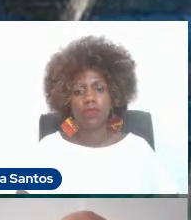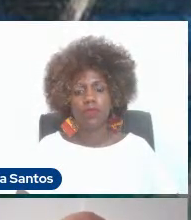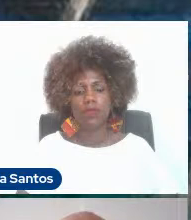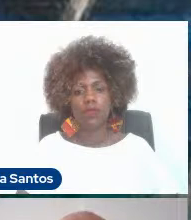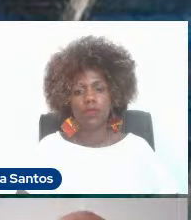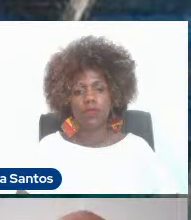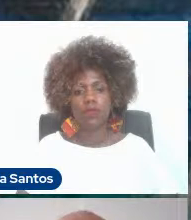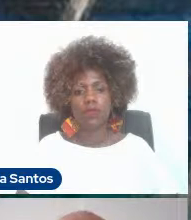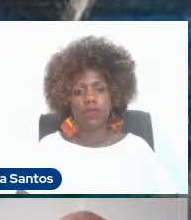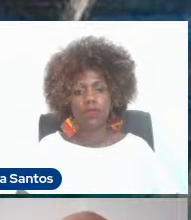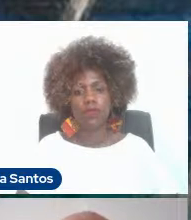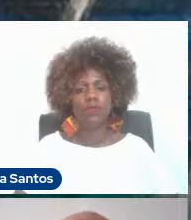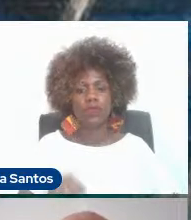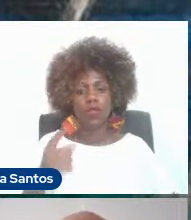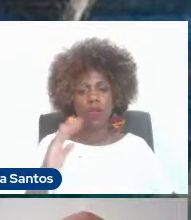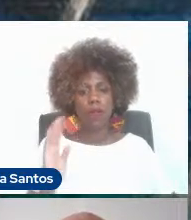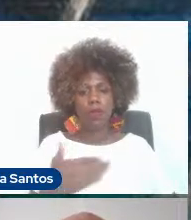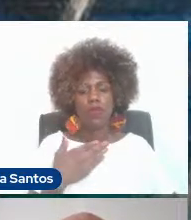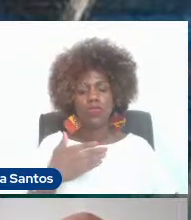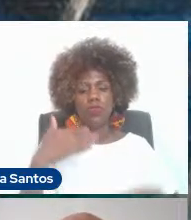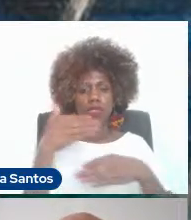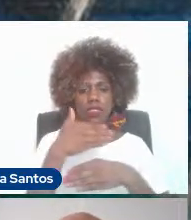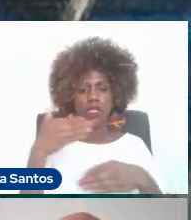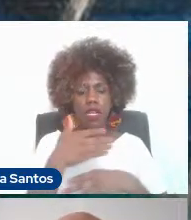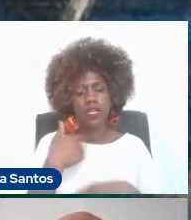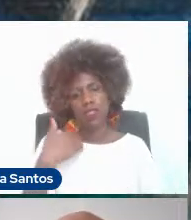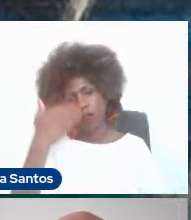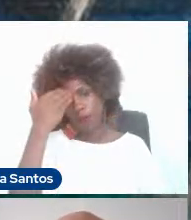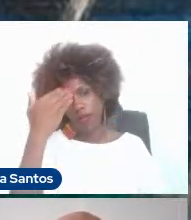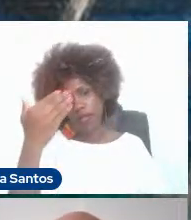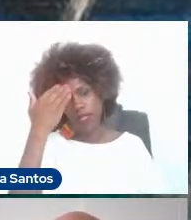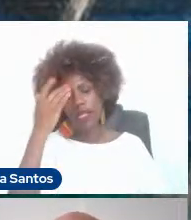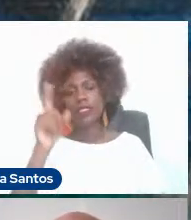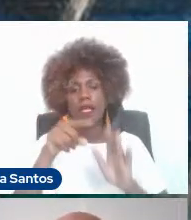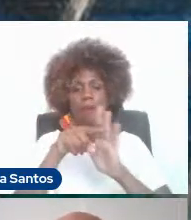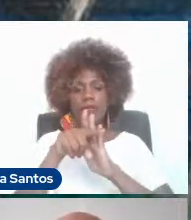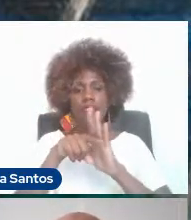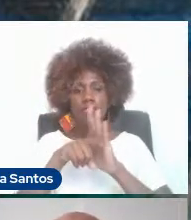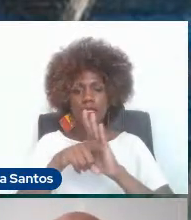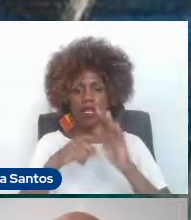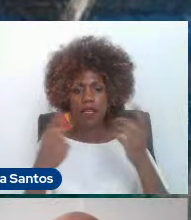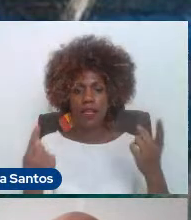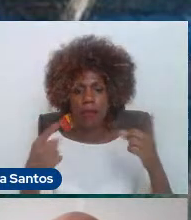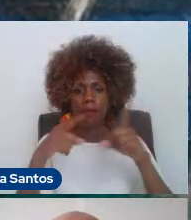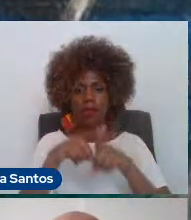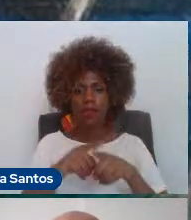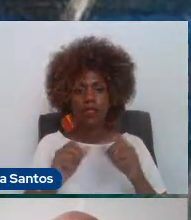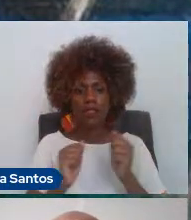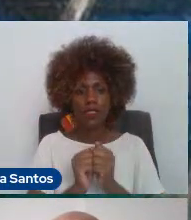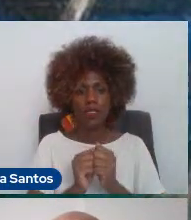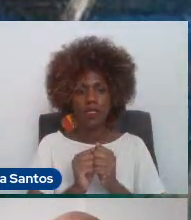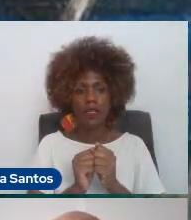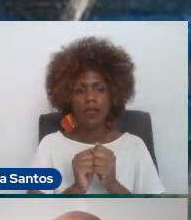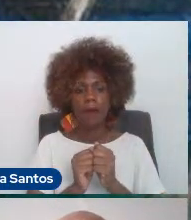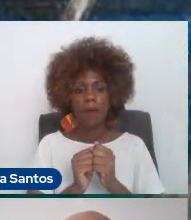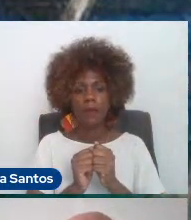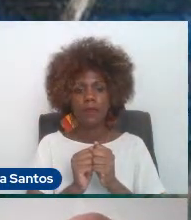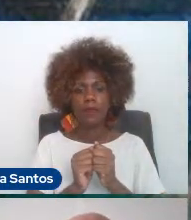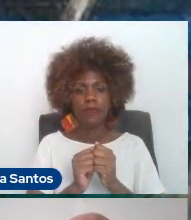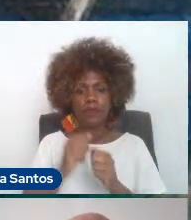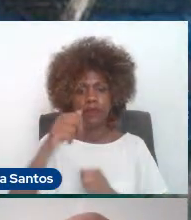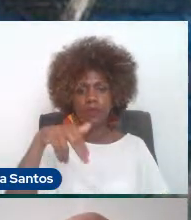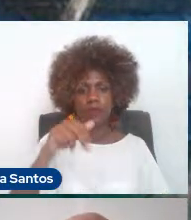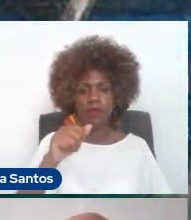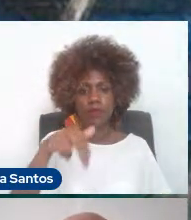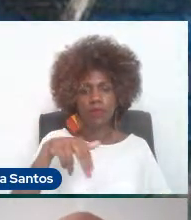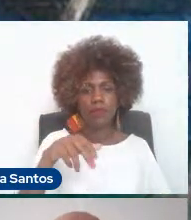De qualquer maneira, o próximo slide. Eu agradeço aqui. Essa pesquisa eu faço em parceria com a Nancy Lola,